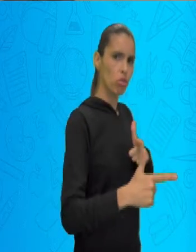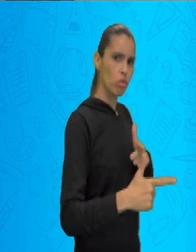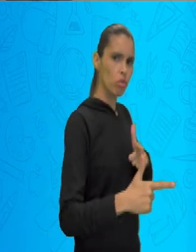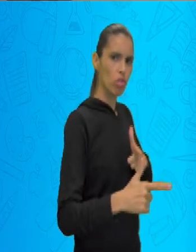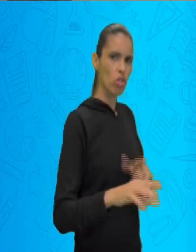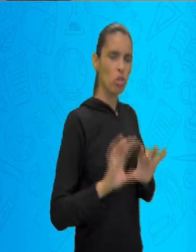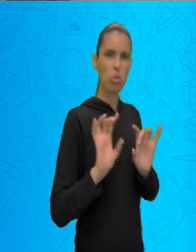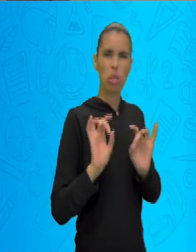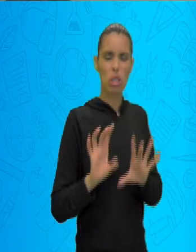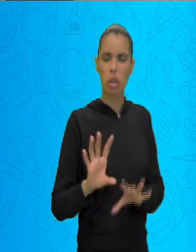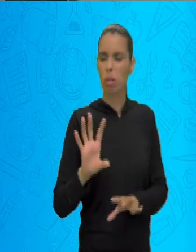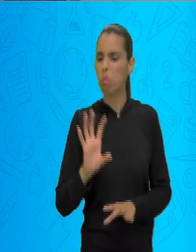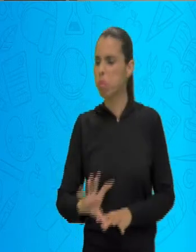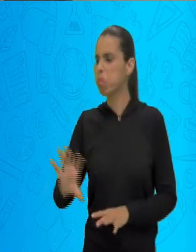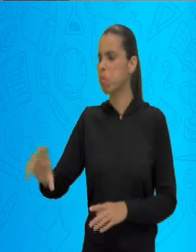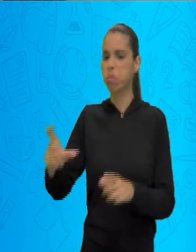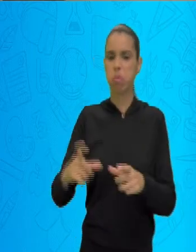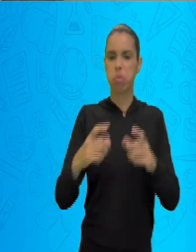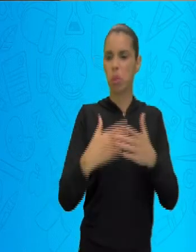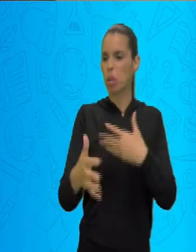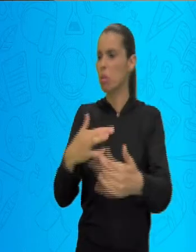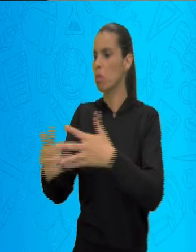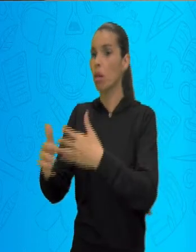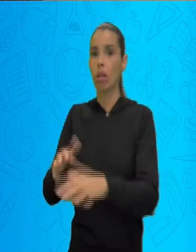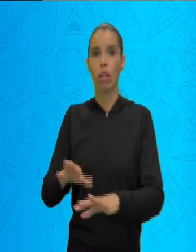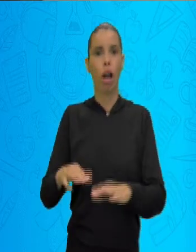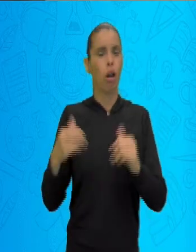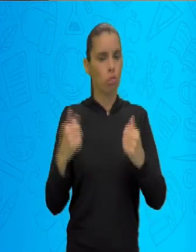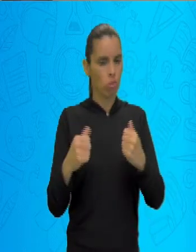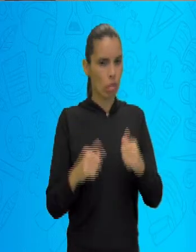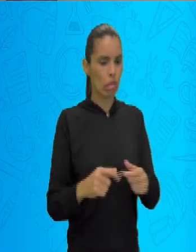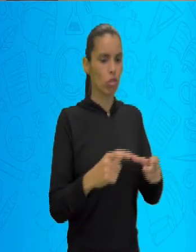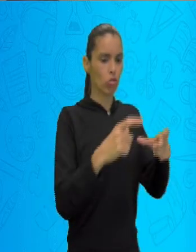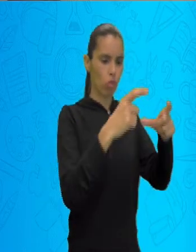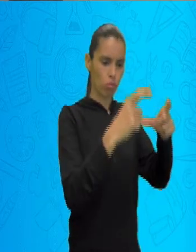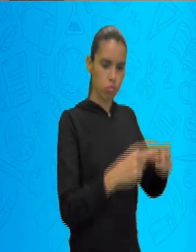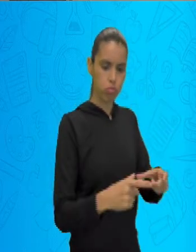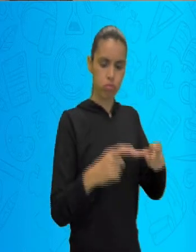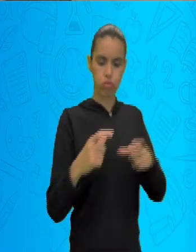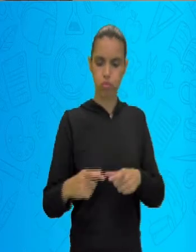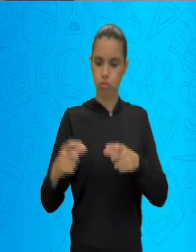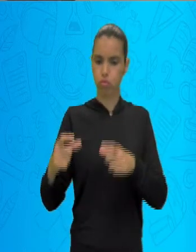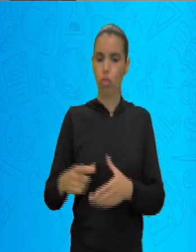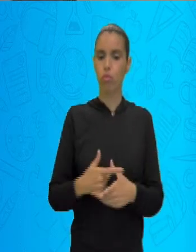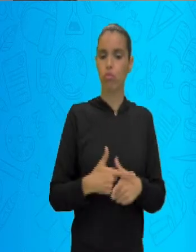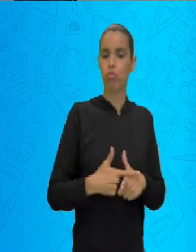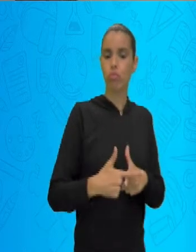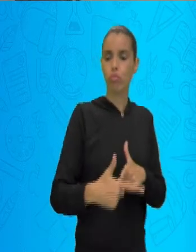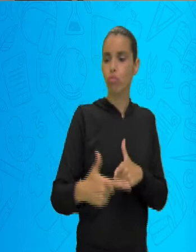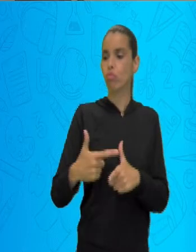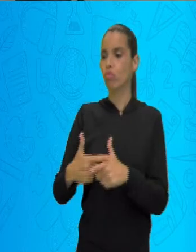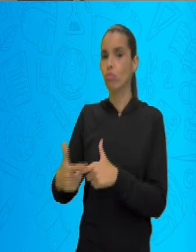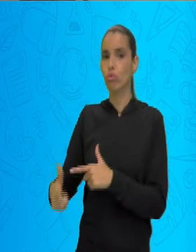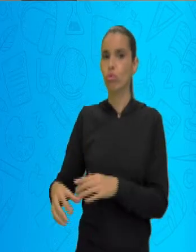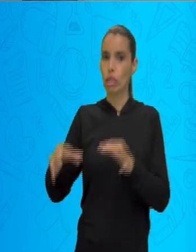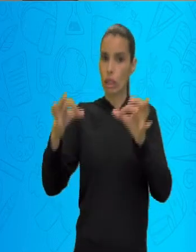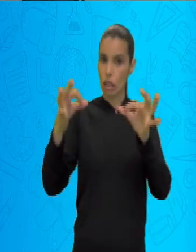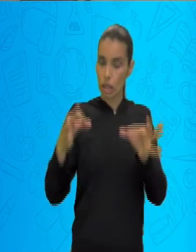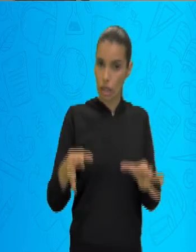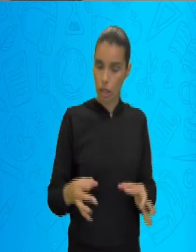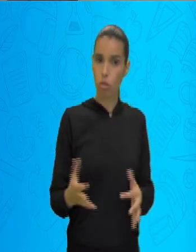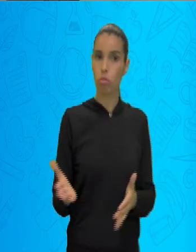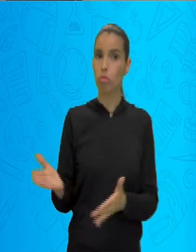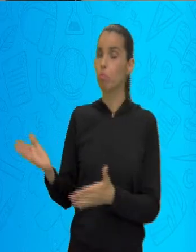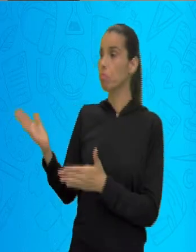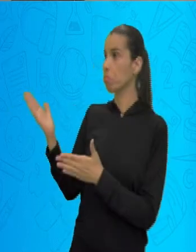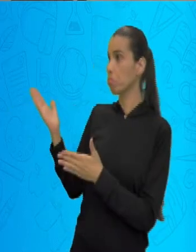também mudam, as fronteiras dos estados também podem ser mudadas. Aqui é um exemplo para